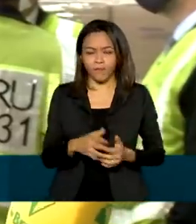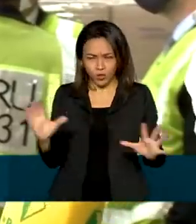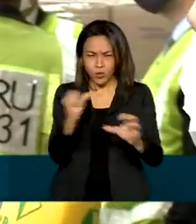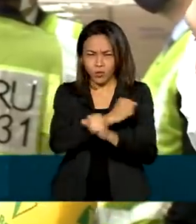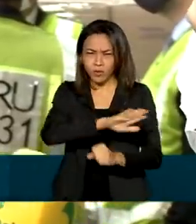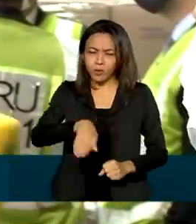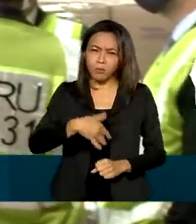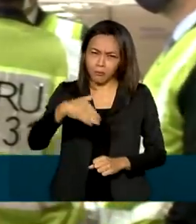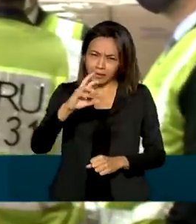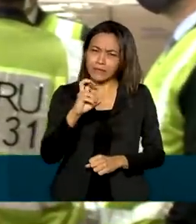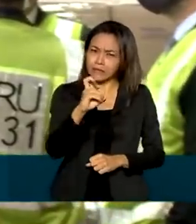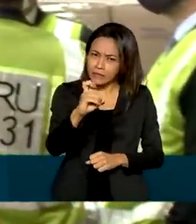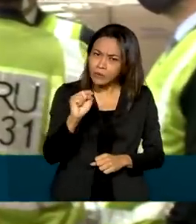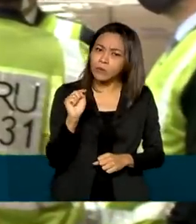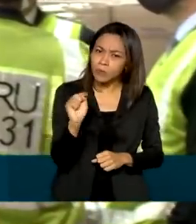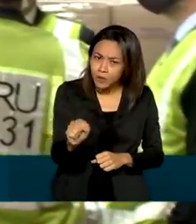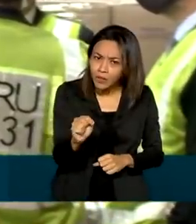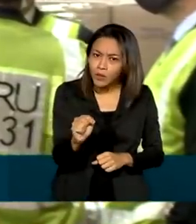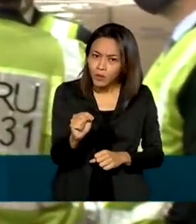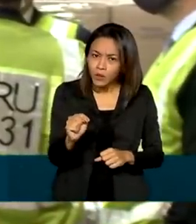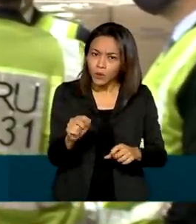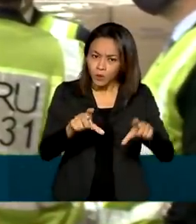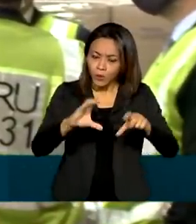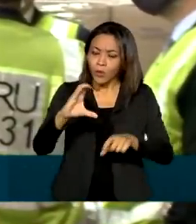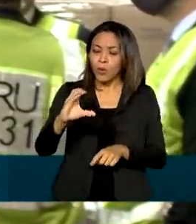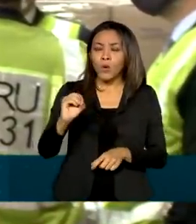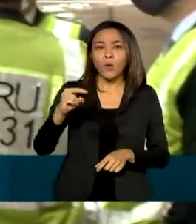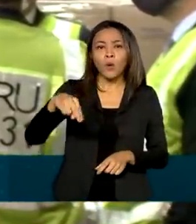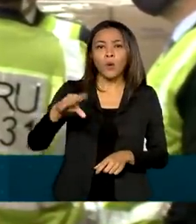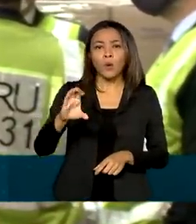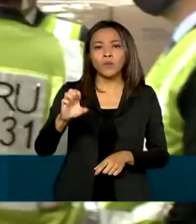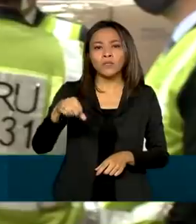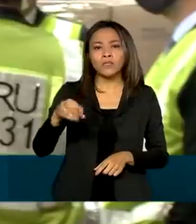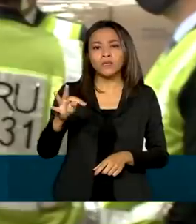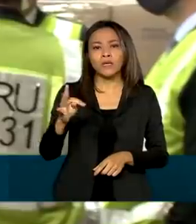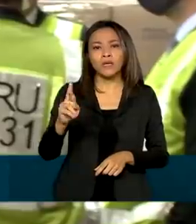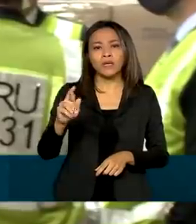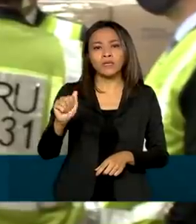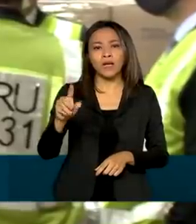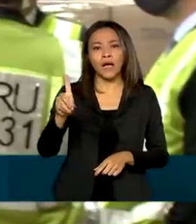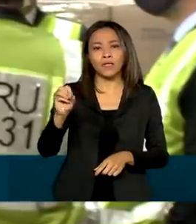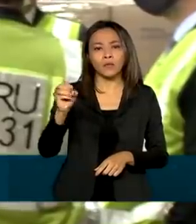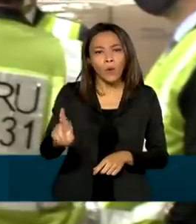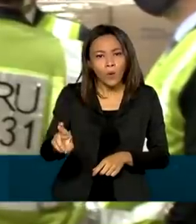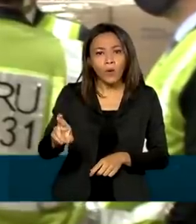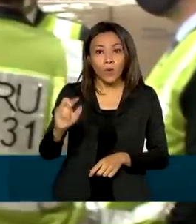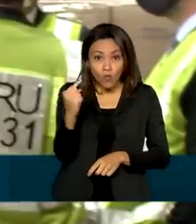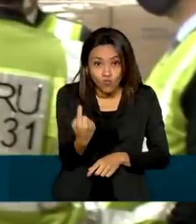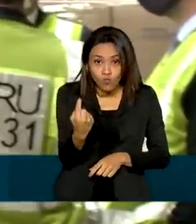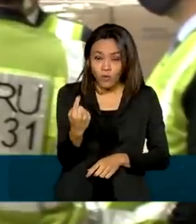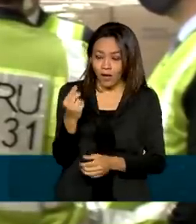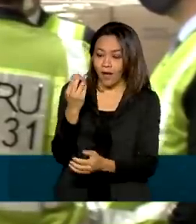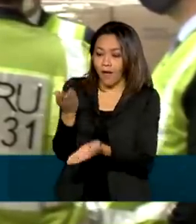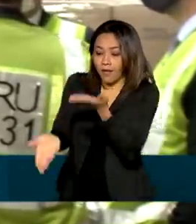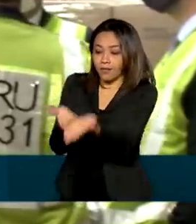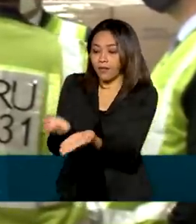concentradores, né? Mais de 5 mil concentradores. Cada concentrador desses atende um paciente.